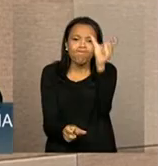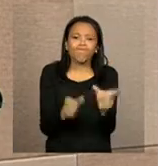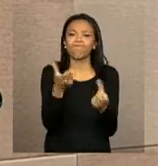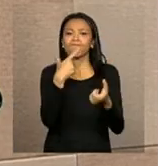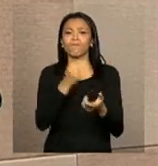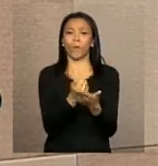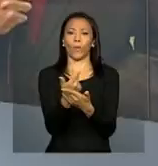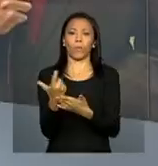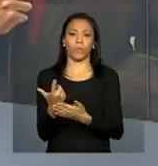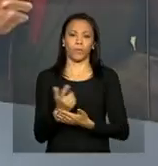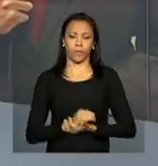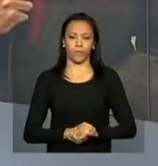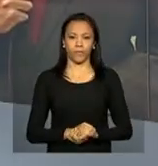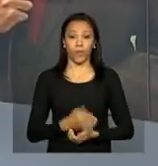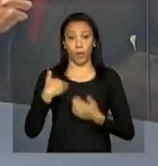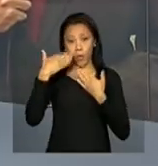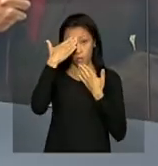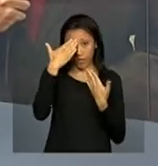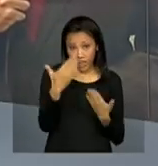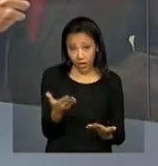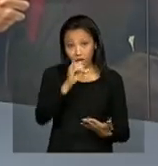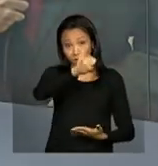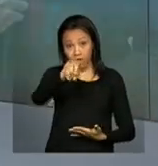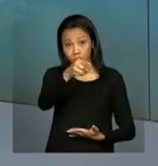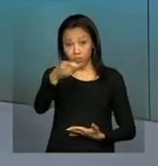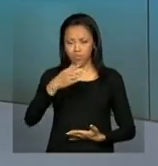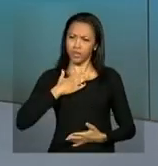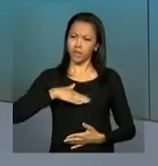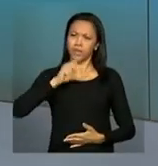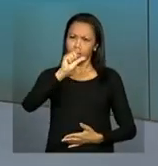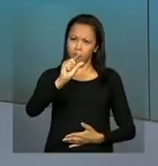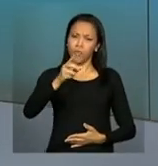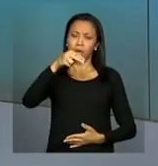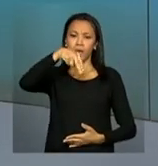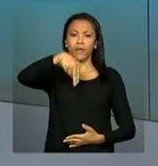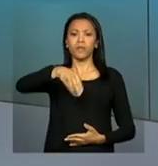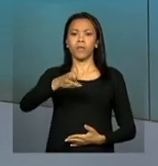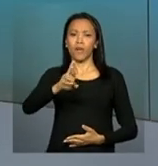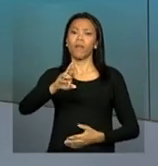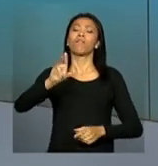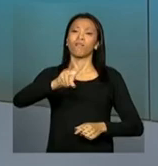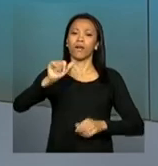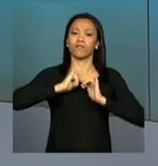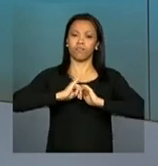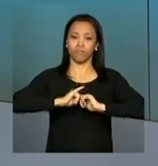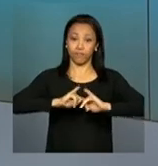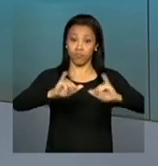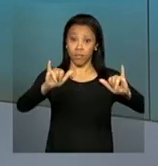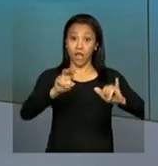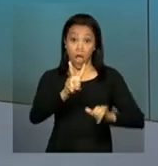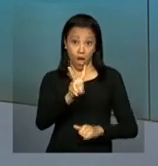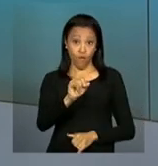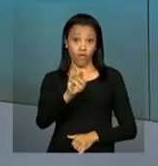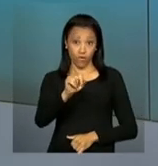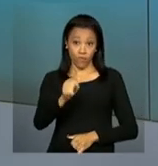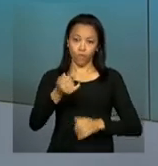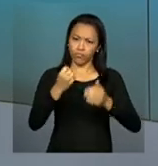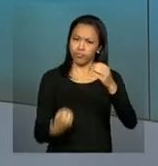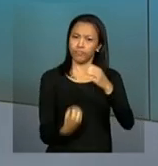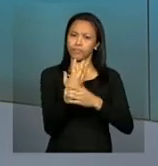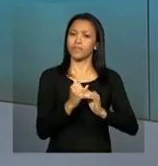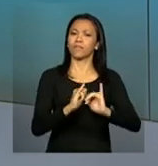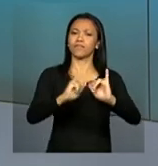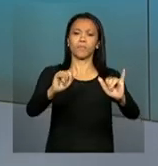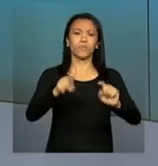Malu? Obrigada, João Pedro. E daqui a pouco a NBR vai transmitir ao vivo de Brasília o lançamento da